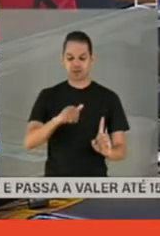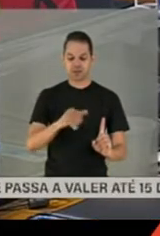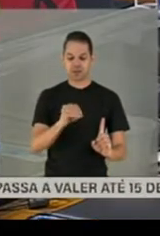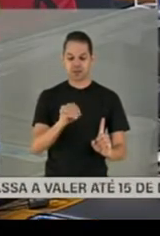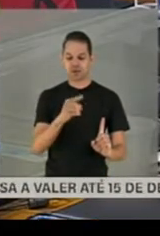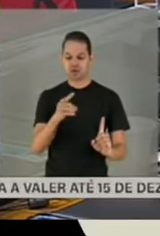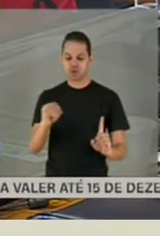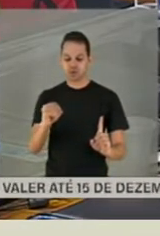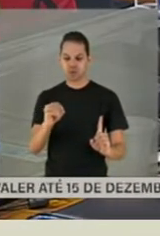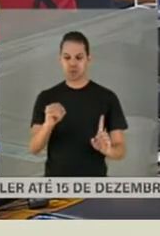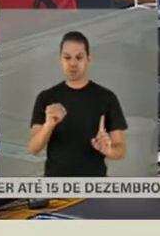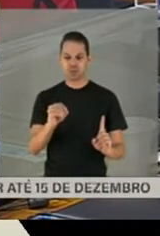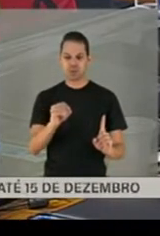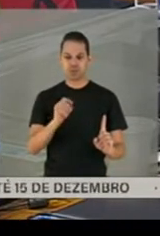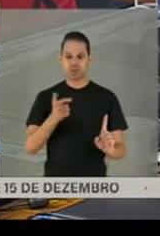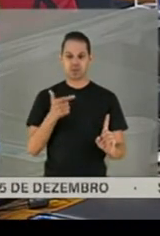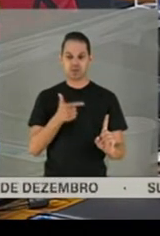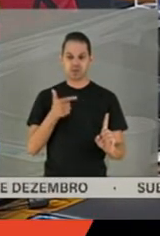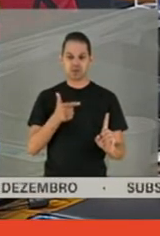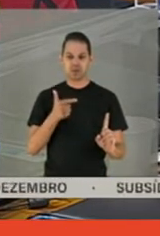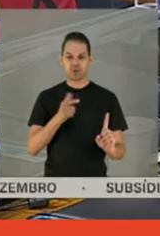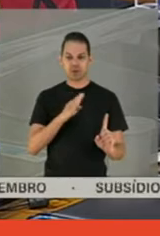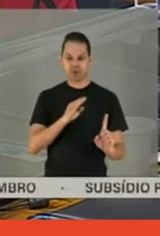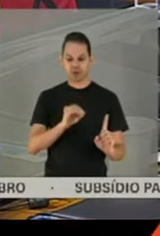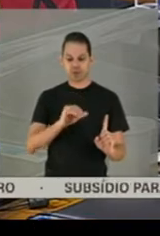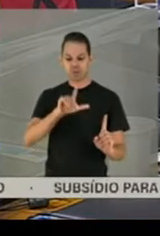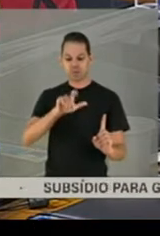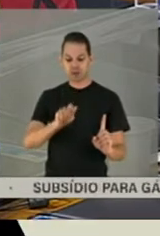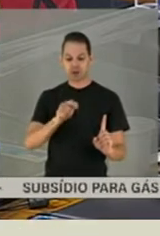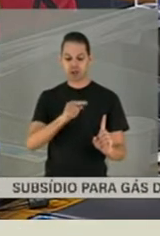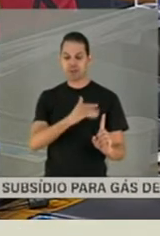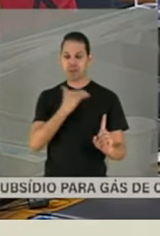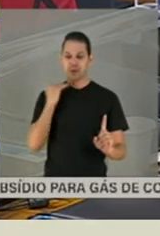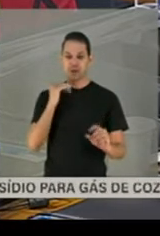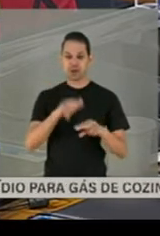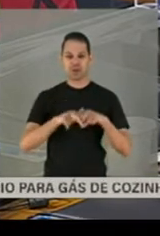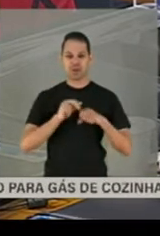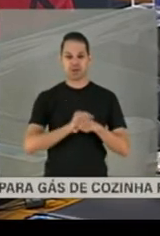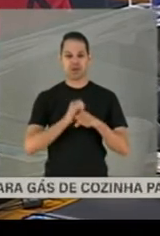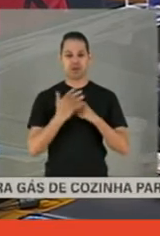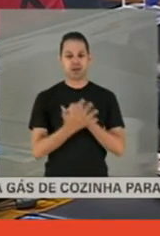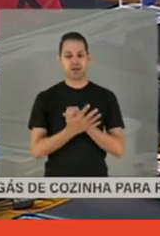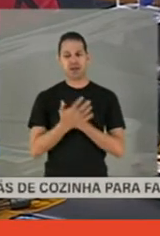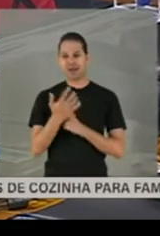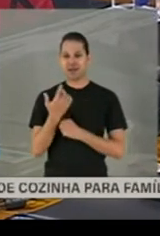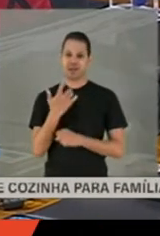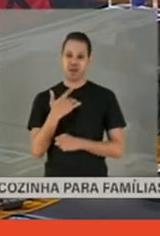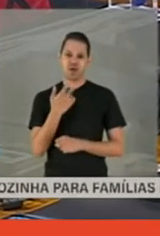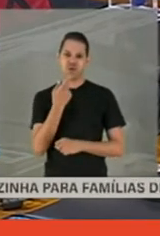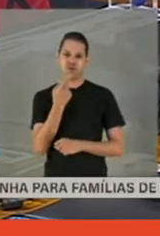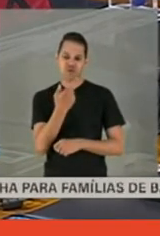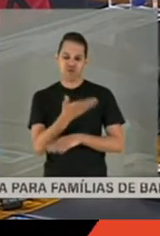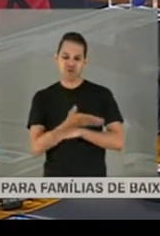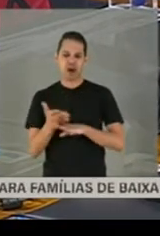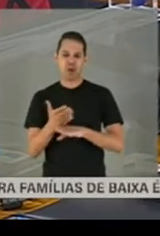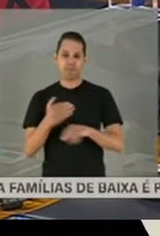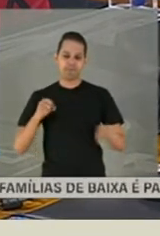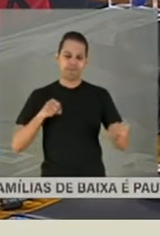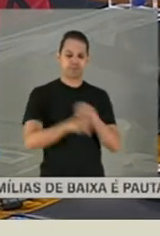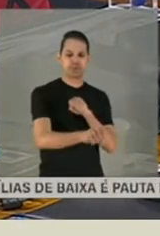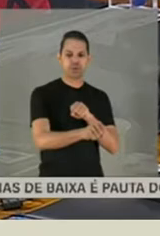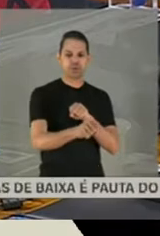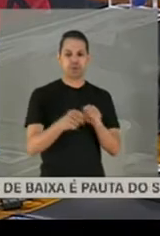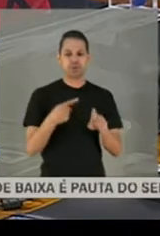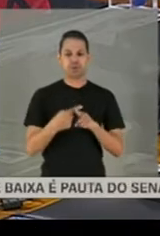conhecido como Bola, foi mais uma vítima da Covid. Eu costumo dizer que ele foi assassinado. Os primeiros sintomas